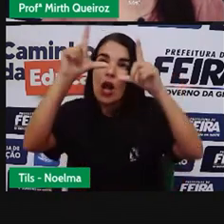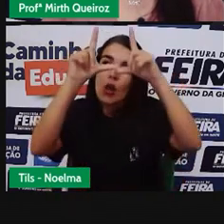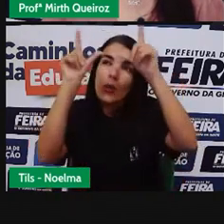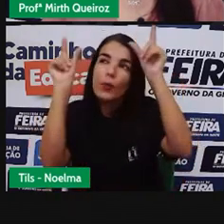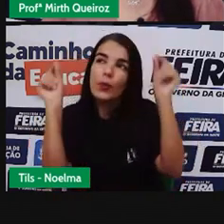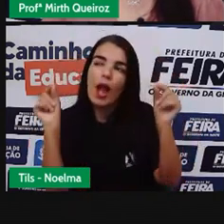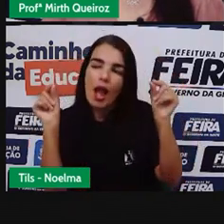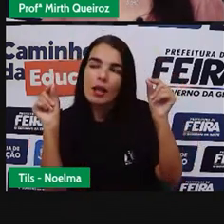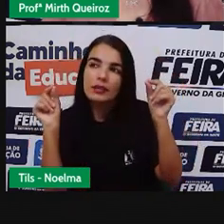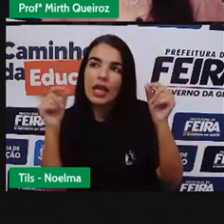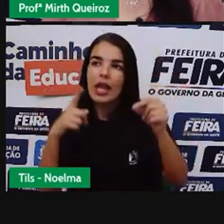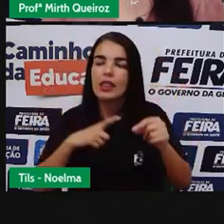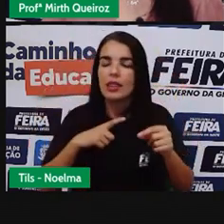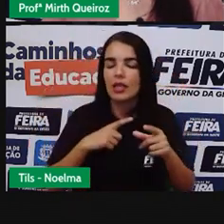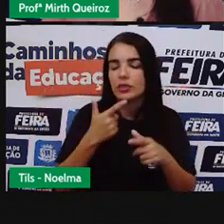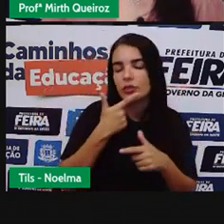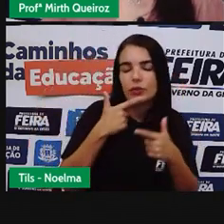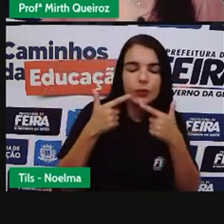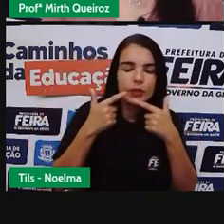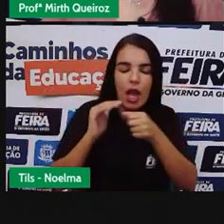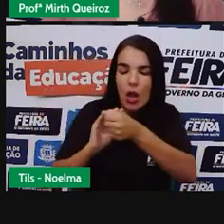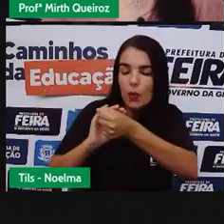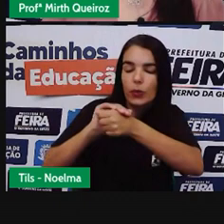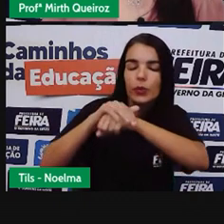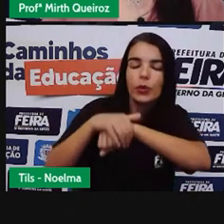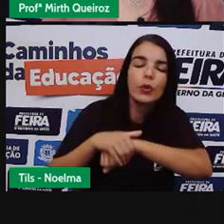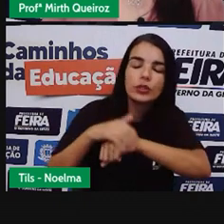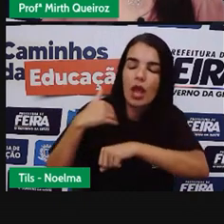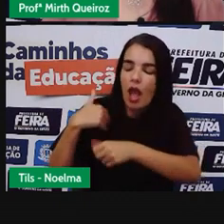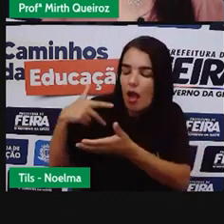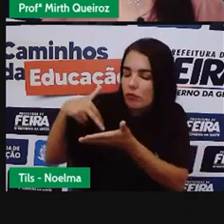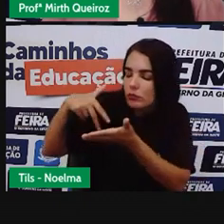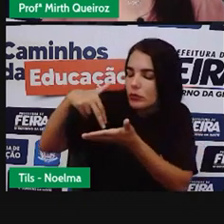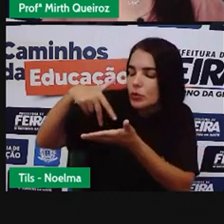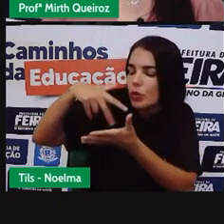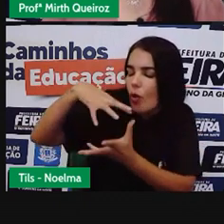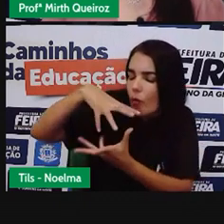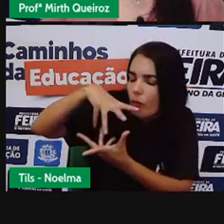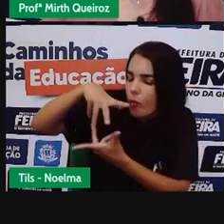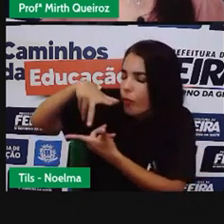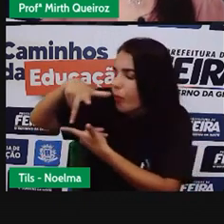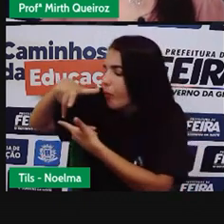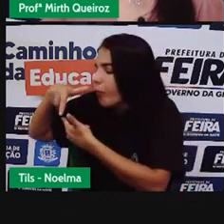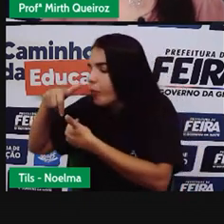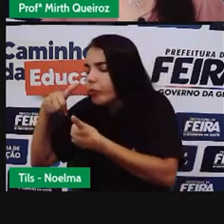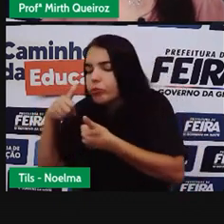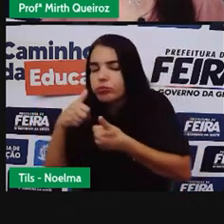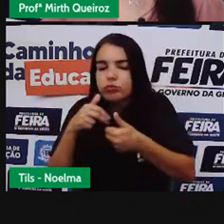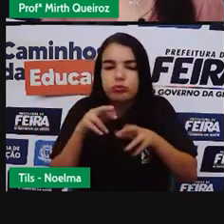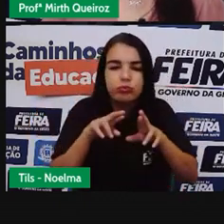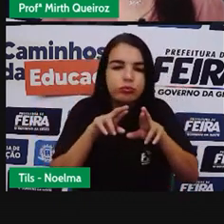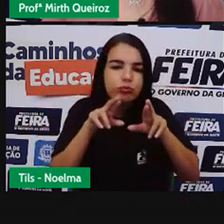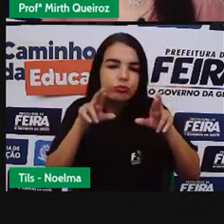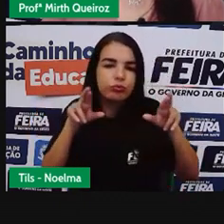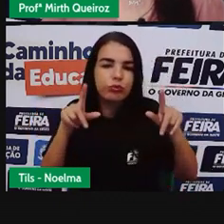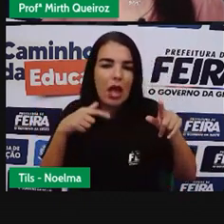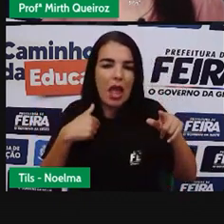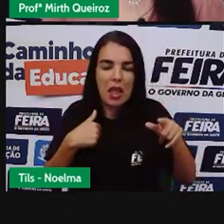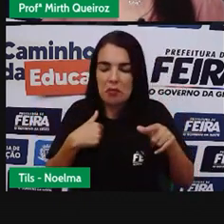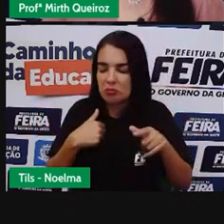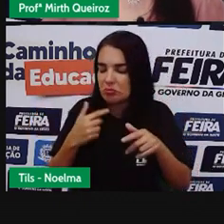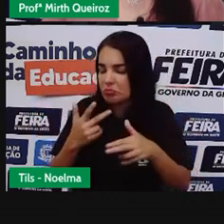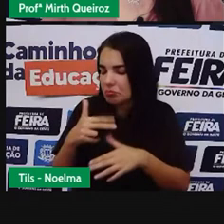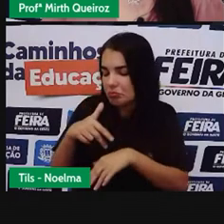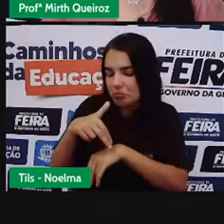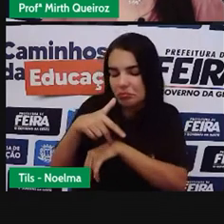noite Ao viadante E eu que andava Pelo mundo errante Já não ando perdido Em alto